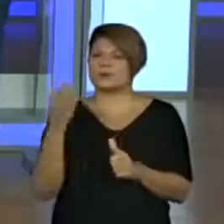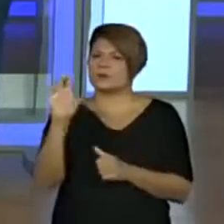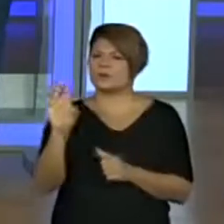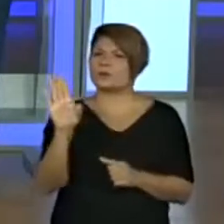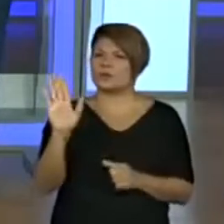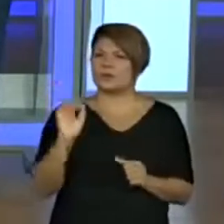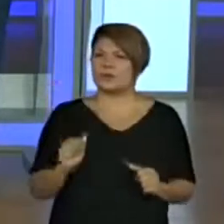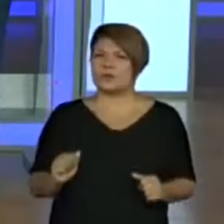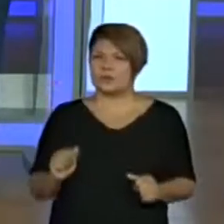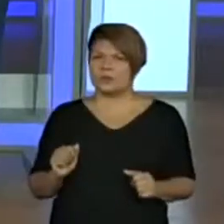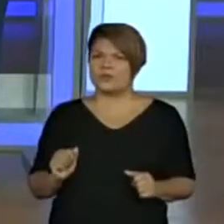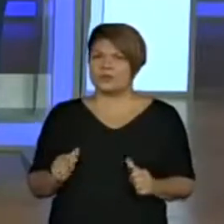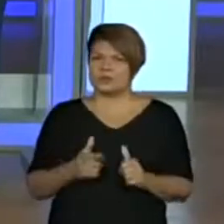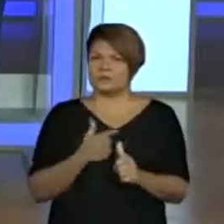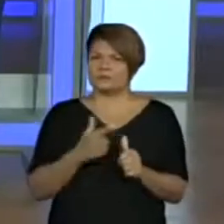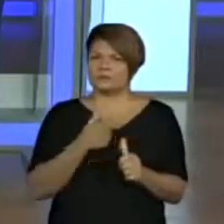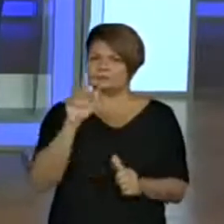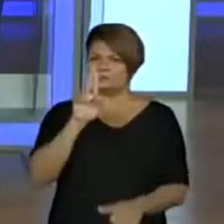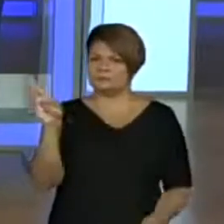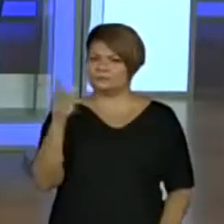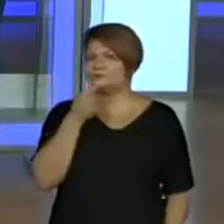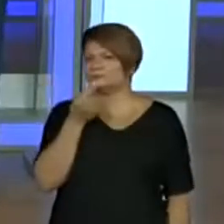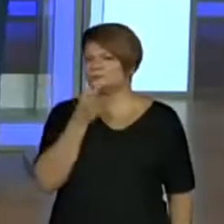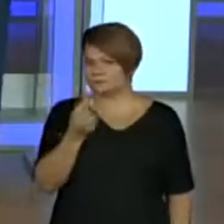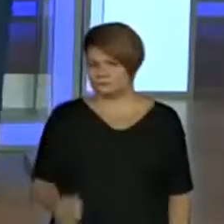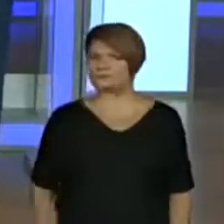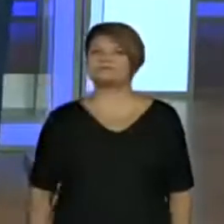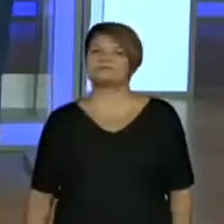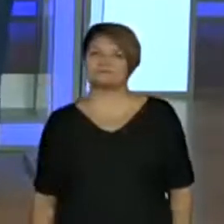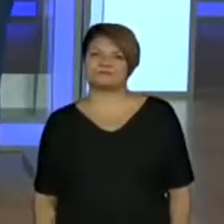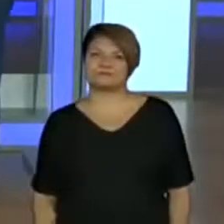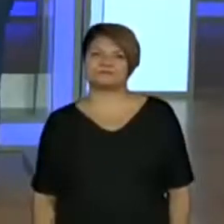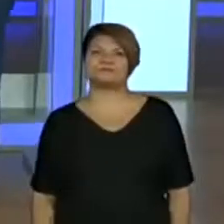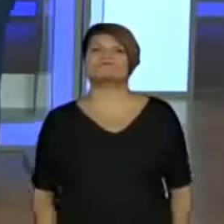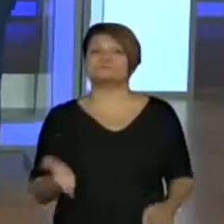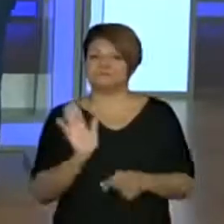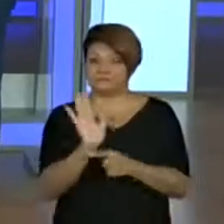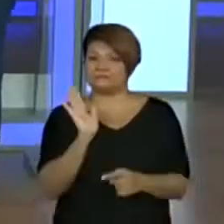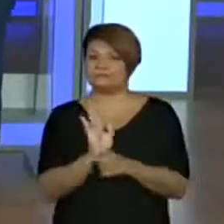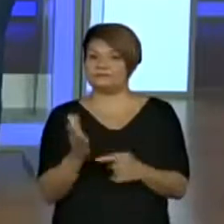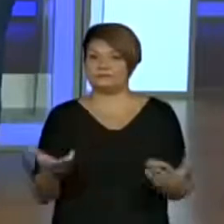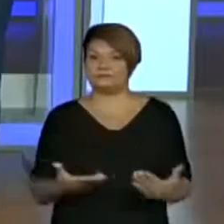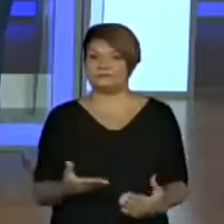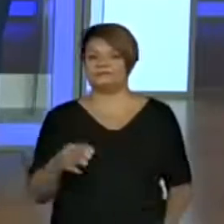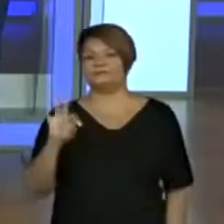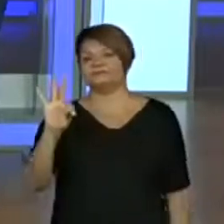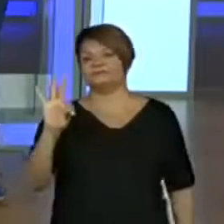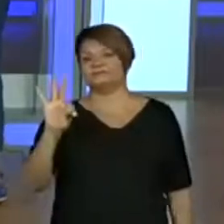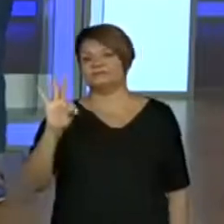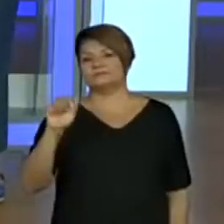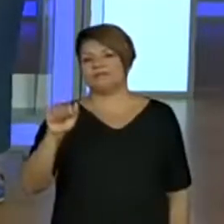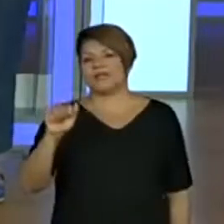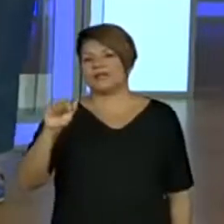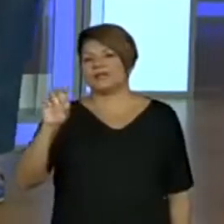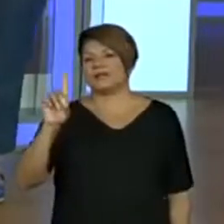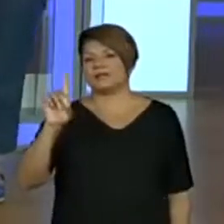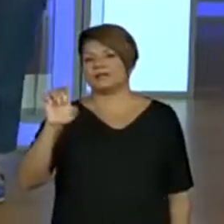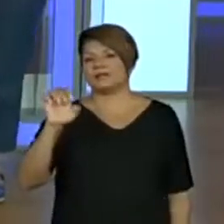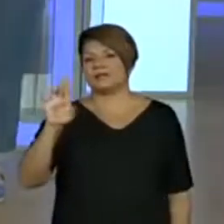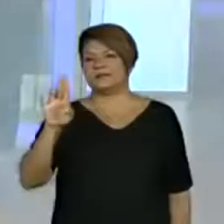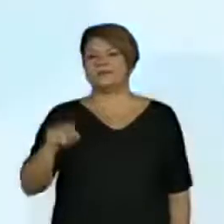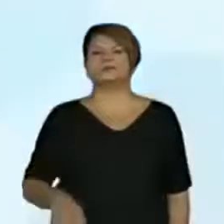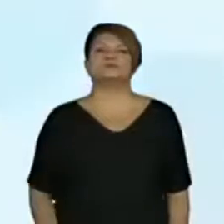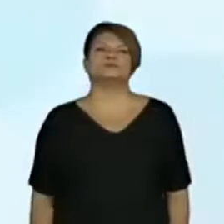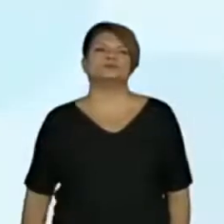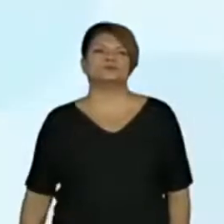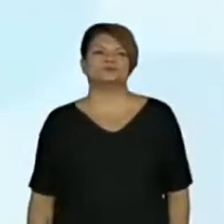pode ser. Vamos Vamos usar o primeiro, o nome do menino, então? Vamos. Do nosso ajudante, Tadeu. Tadeu? É. Então, a primeira